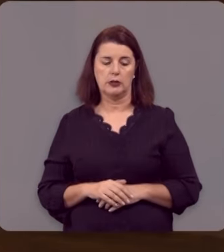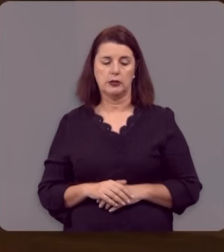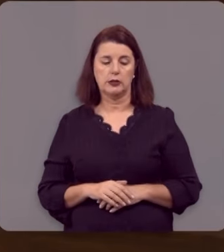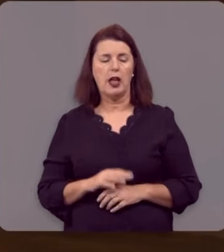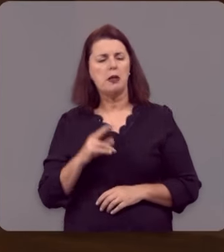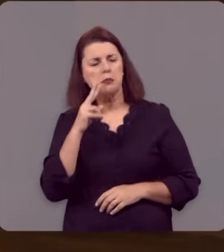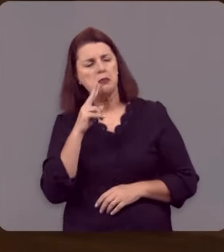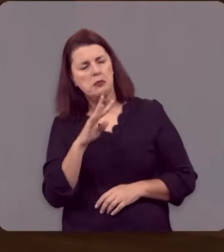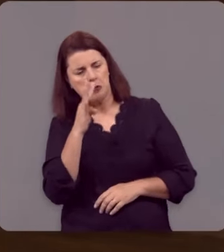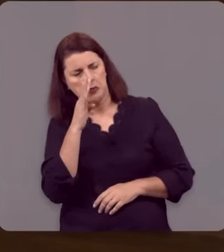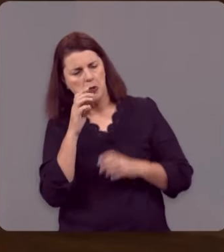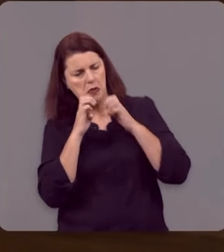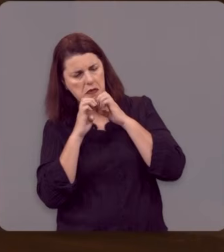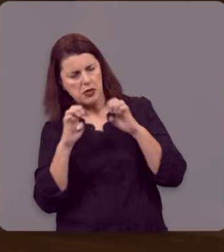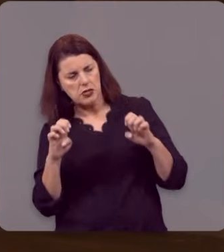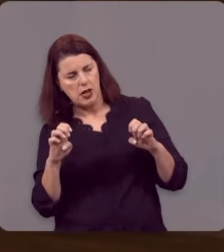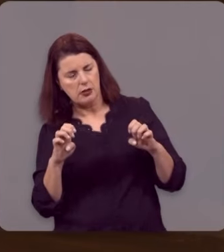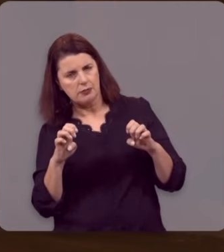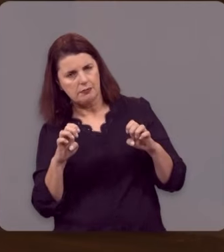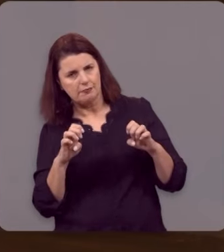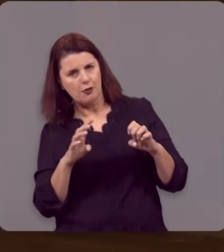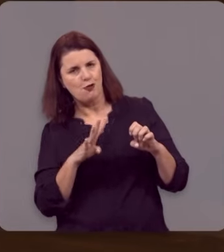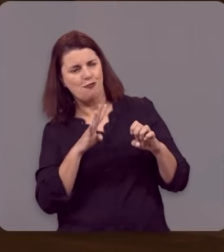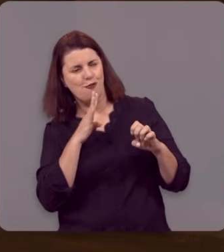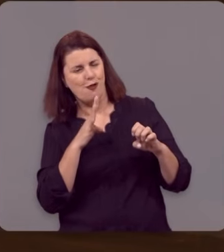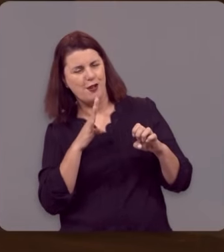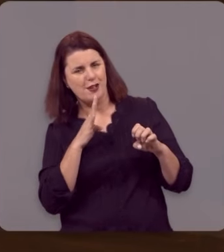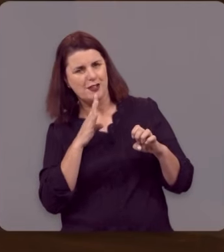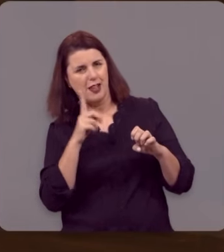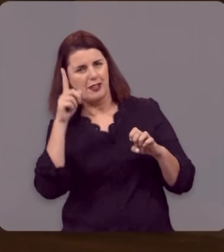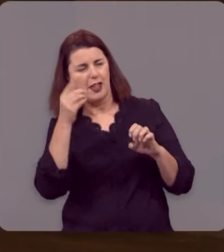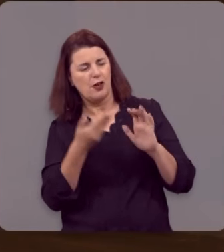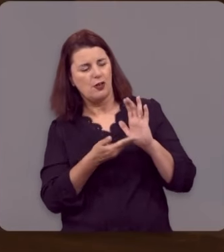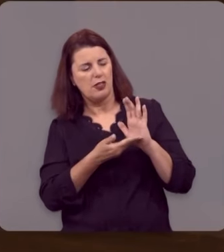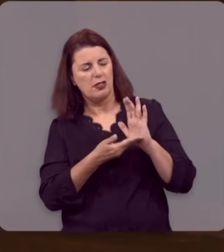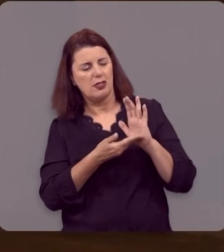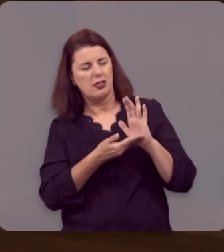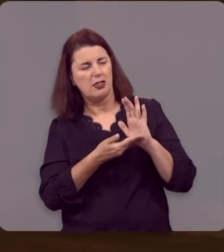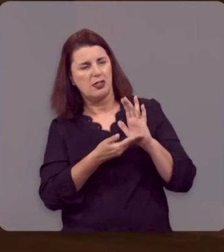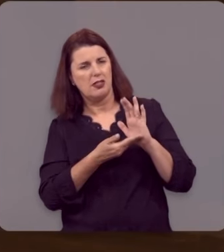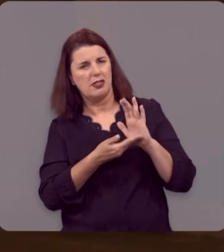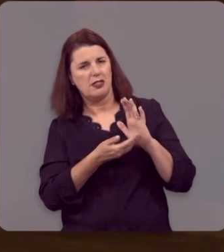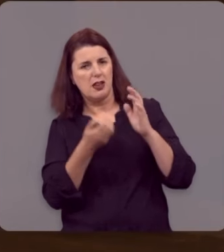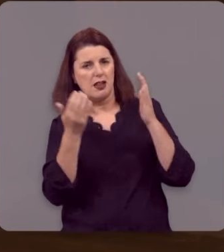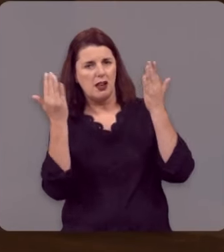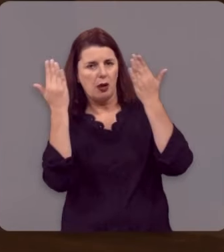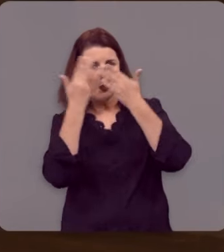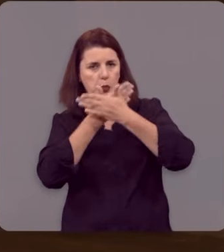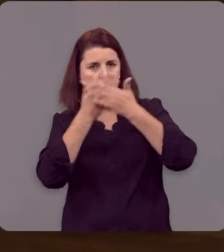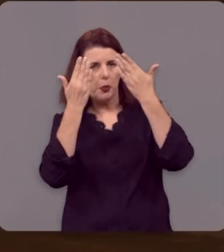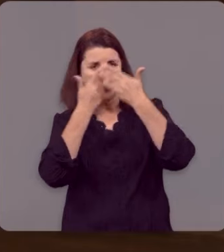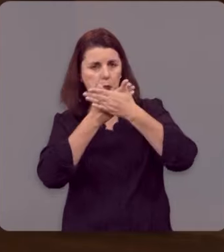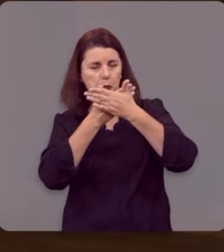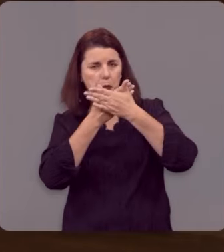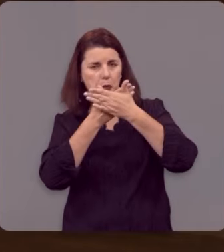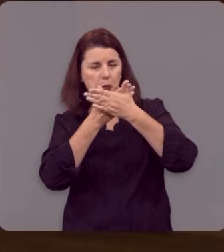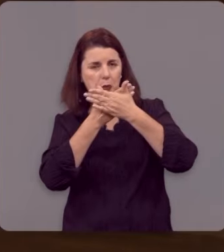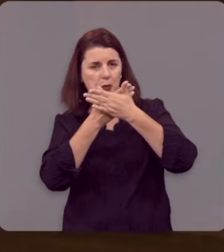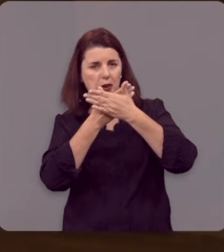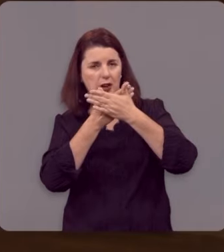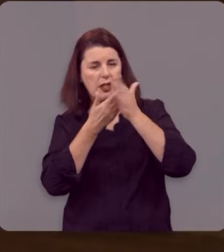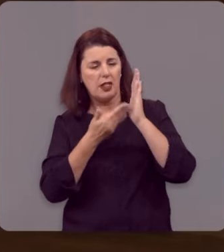estes ao ouvirem o Evangelho, Deus tira o tampão dos ouvidos, Deus tira a venda dos olhos,